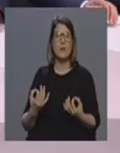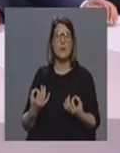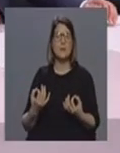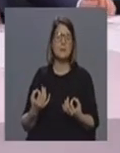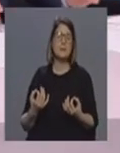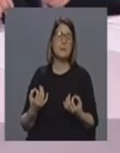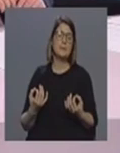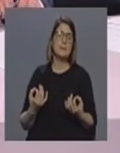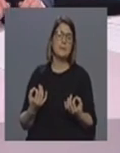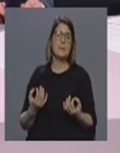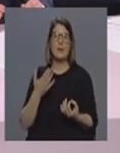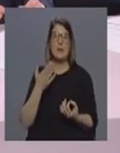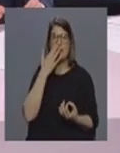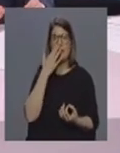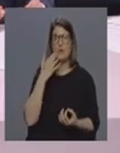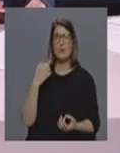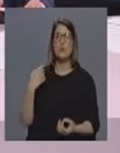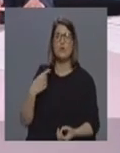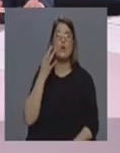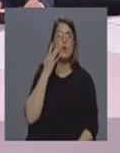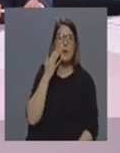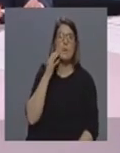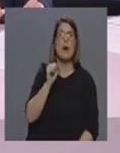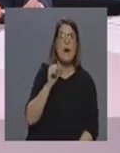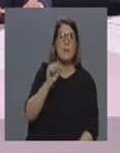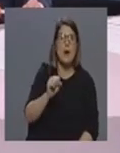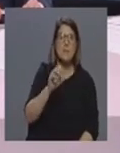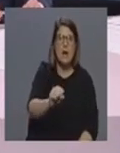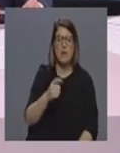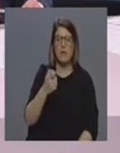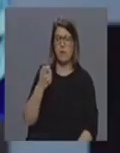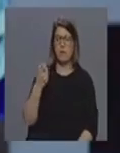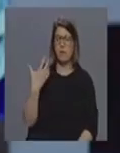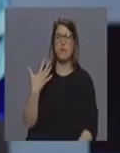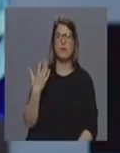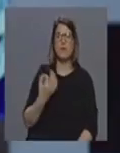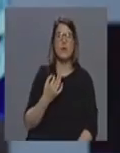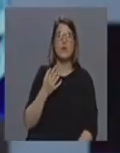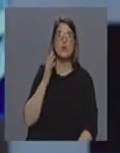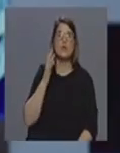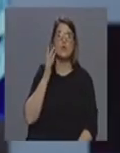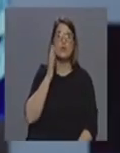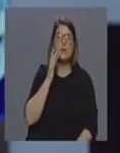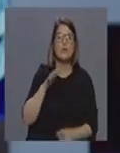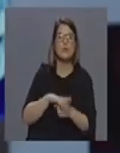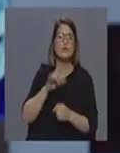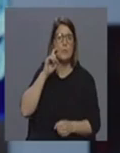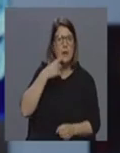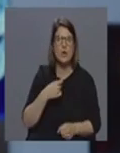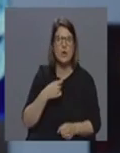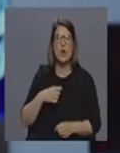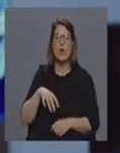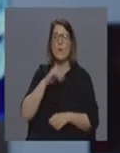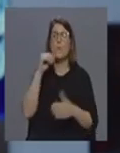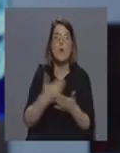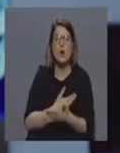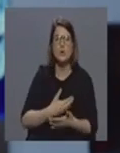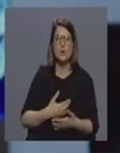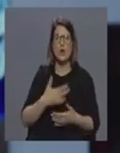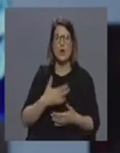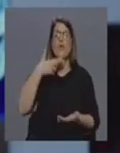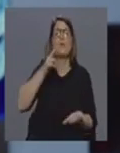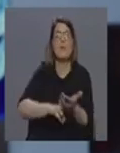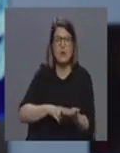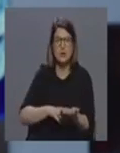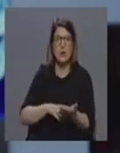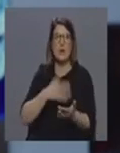uma caça diária digamos ao número que é como acontece agora nos últimos dias o número de casos suspeitos o número de casos confirmados óbitos quer dizer e